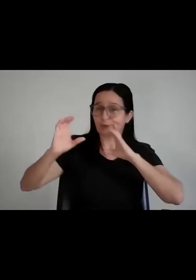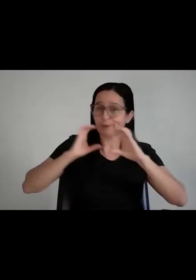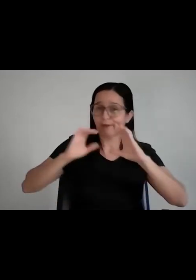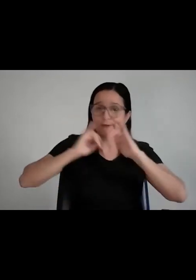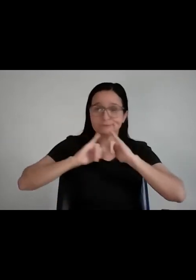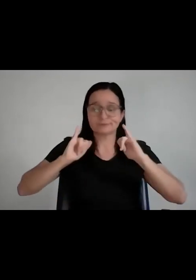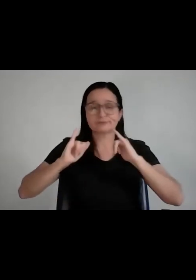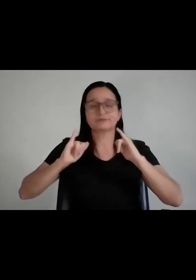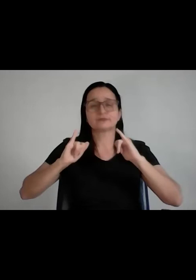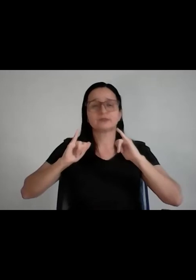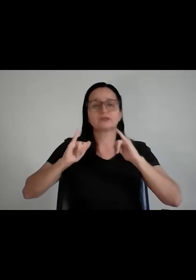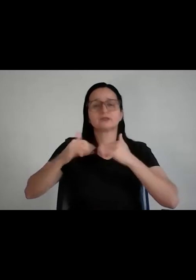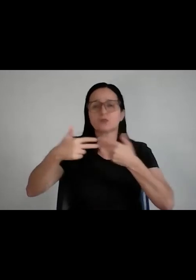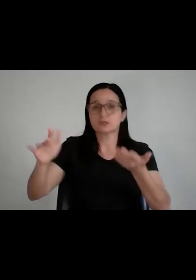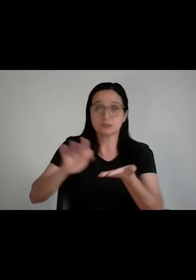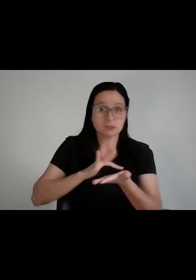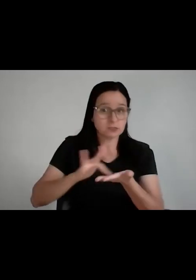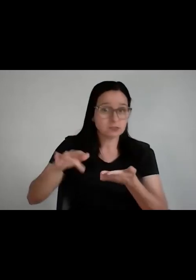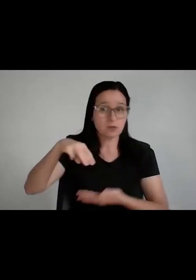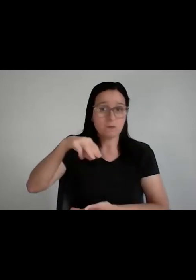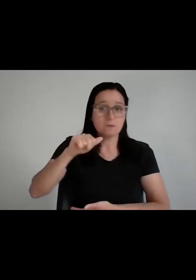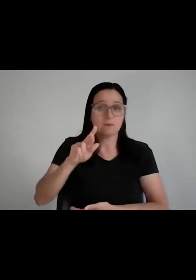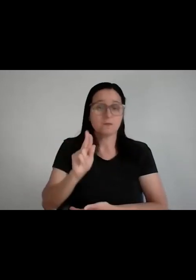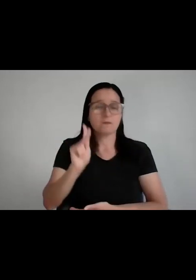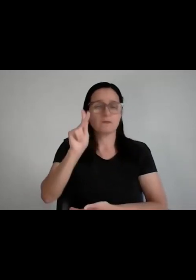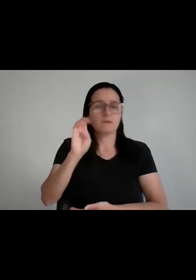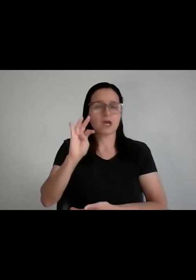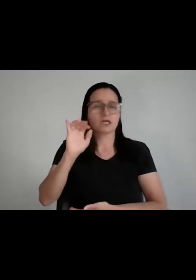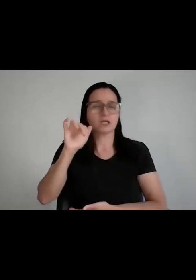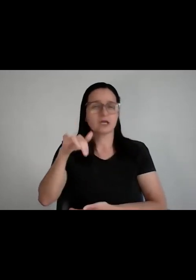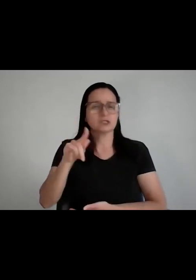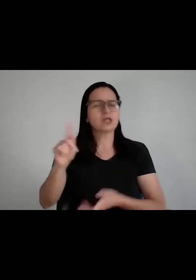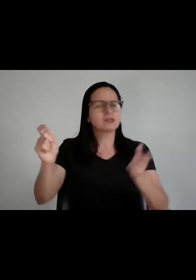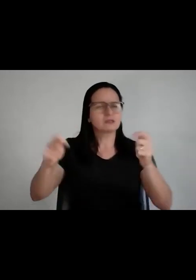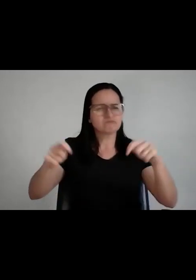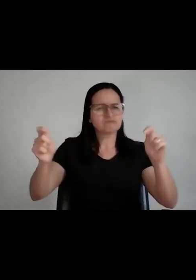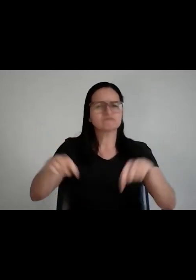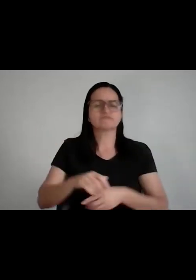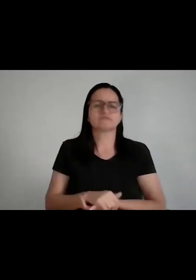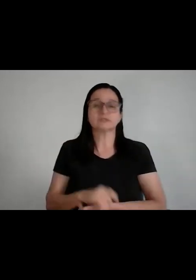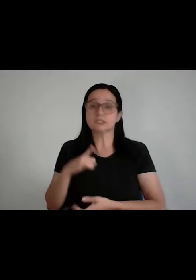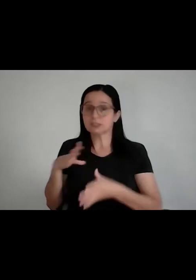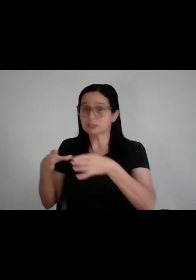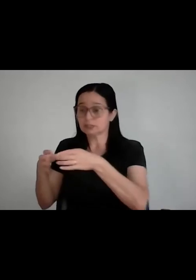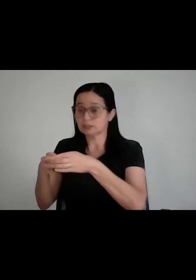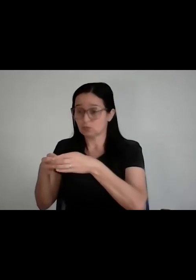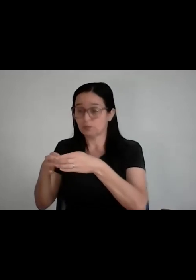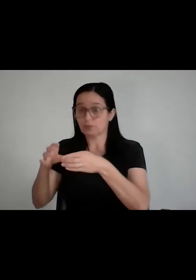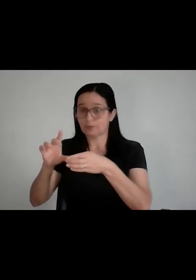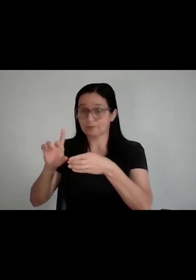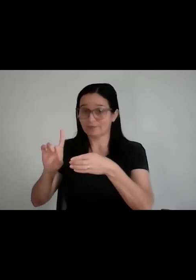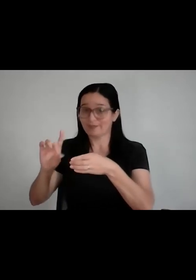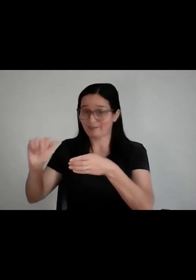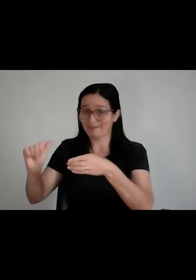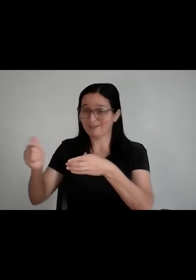então você está exercitando isso, tá, então é uma puta de oportunidade, se você está no diretório acadêmico, no mínimo você tem que negociar com a